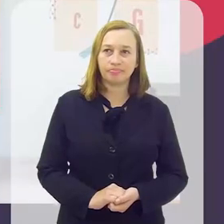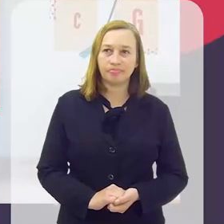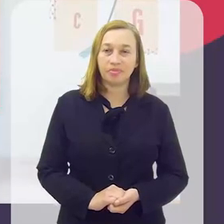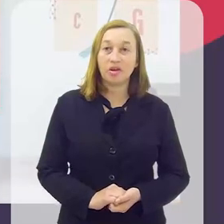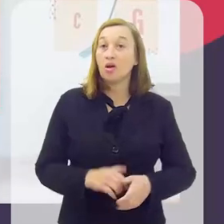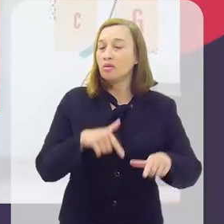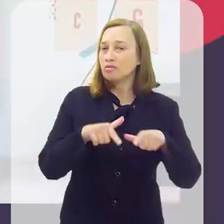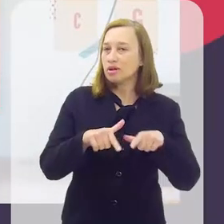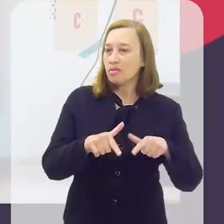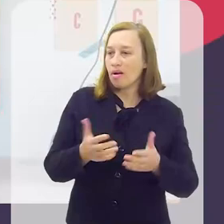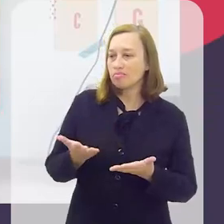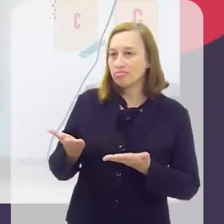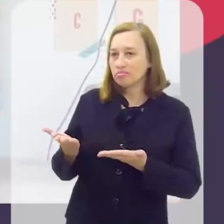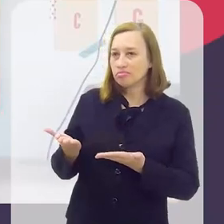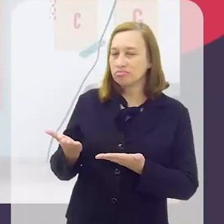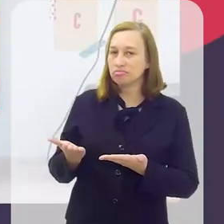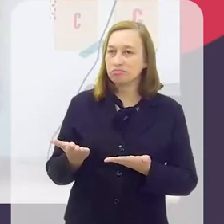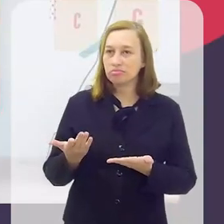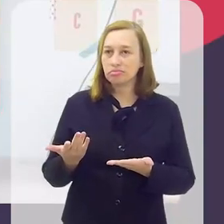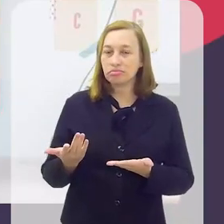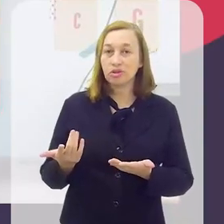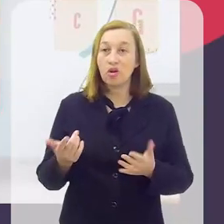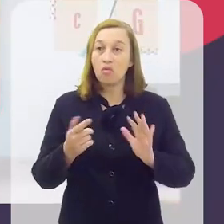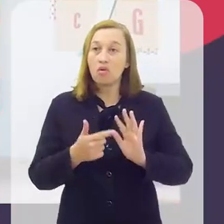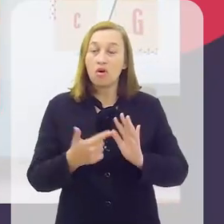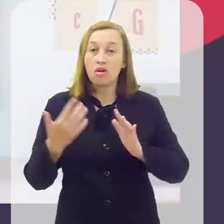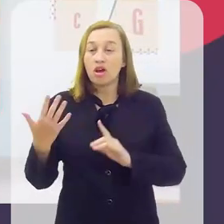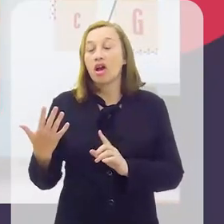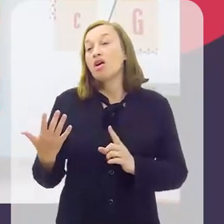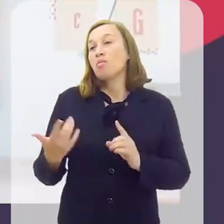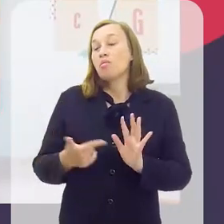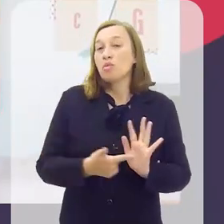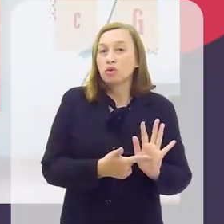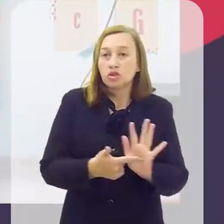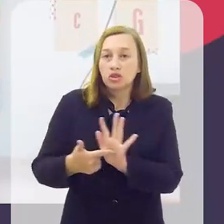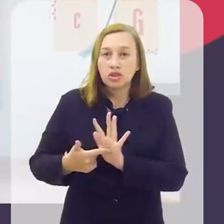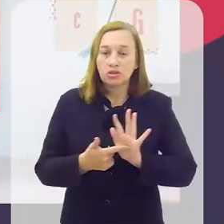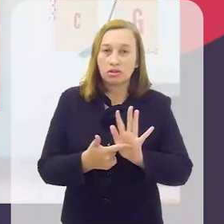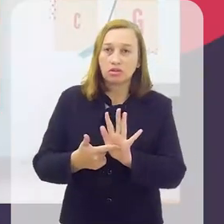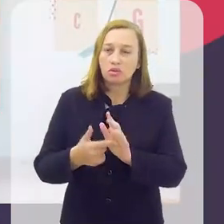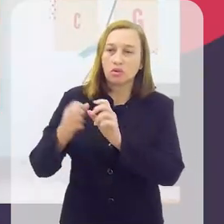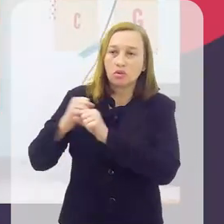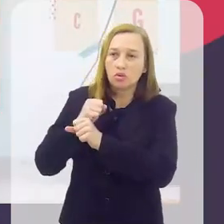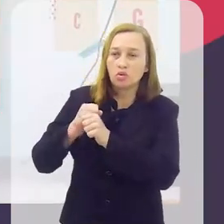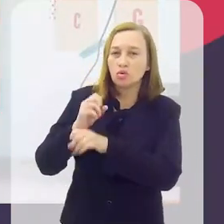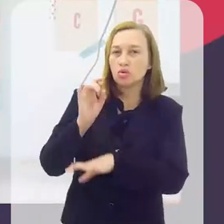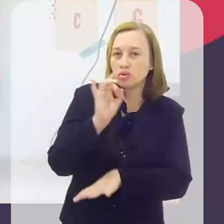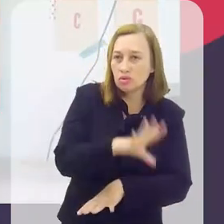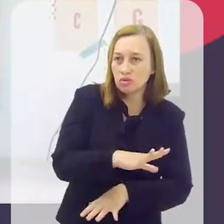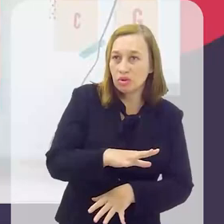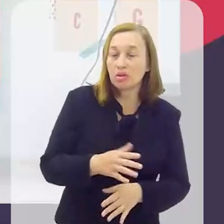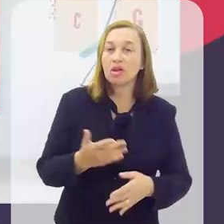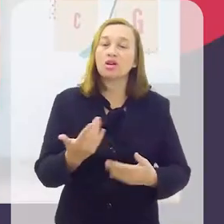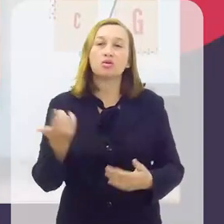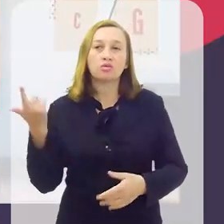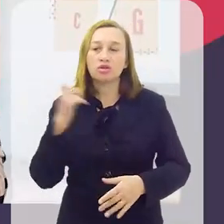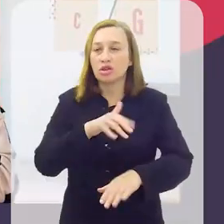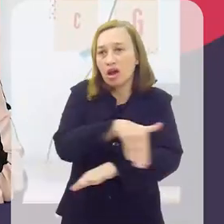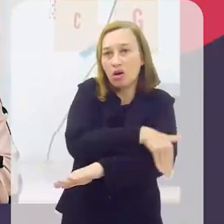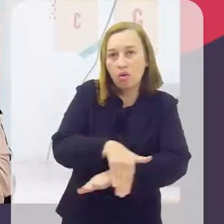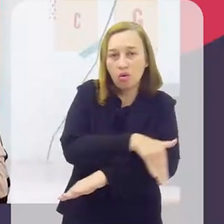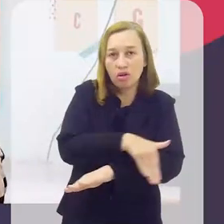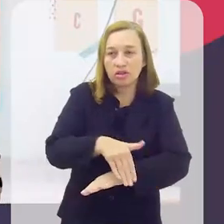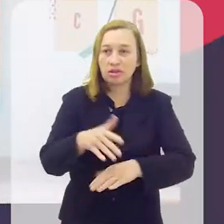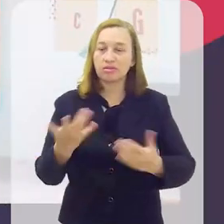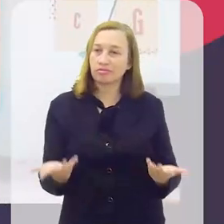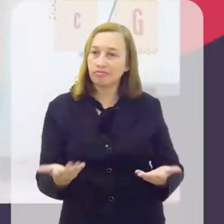O trabalho deles passou a ganhar notoriedade nos últimos anos e eles ganharam as ruas das cidades. Eu estou falando